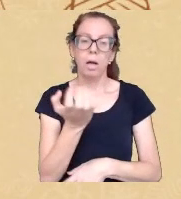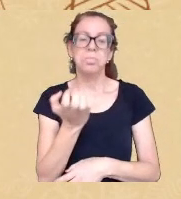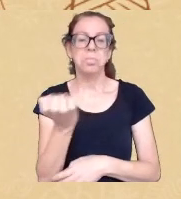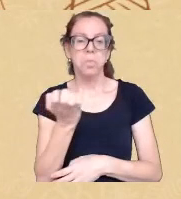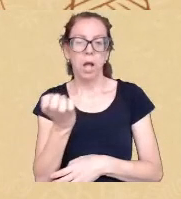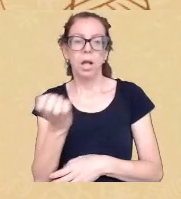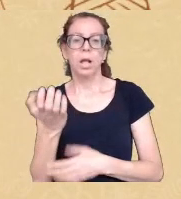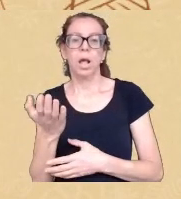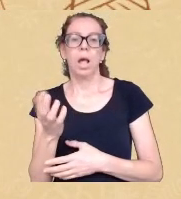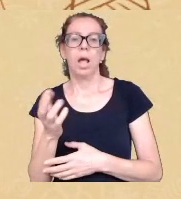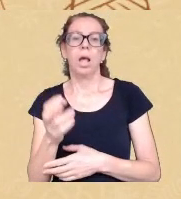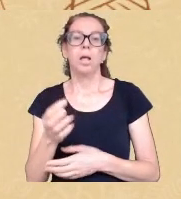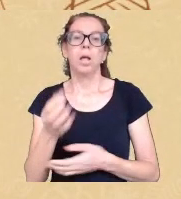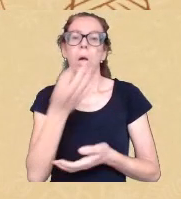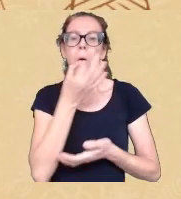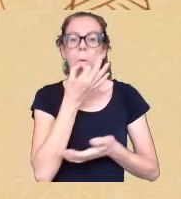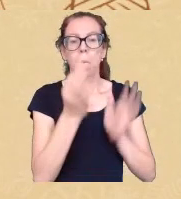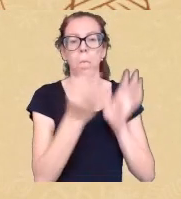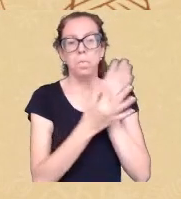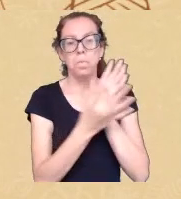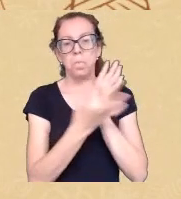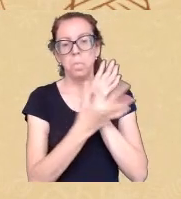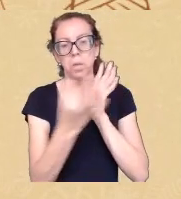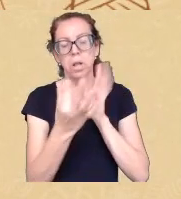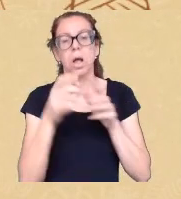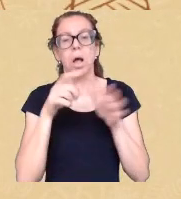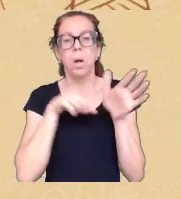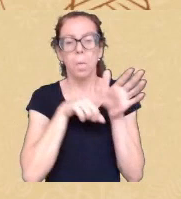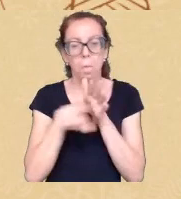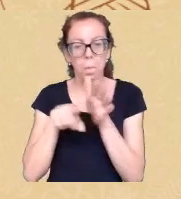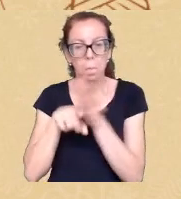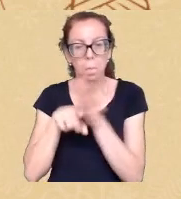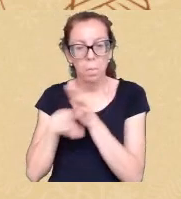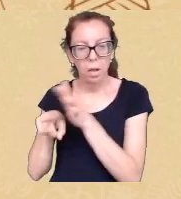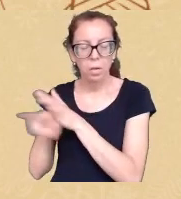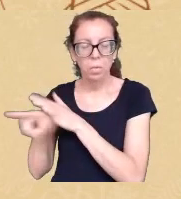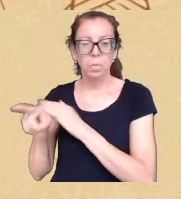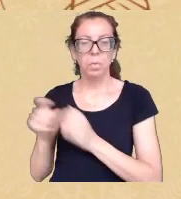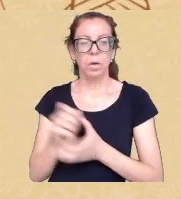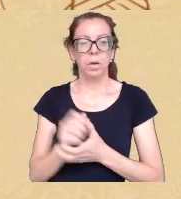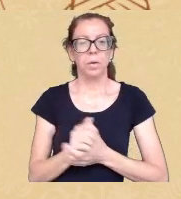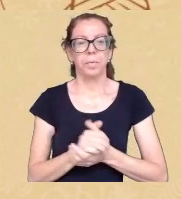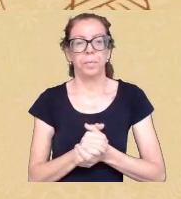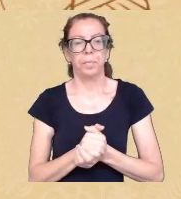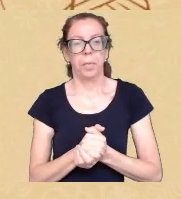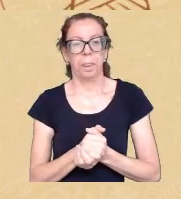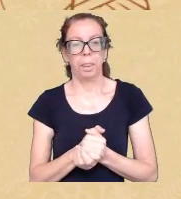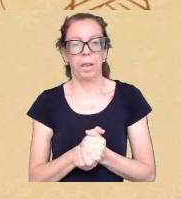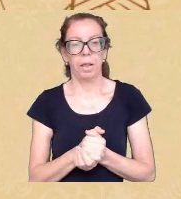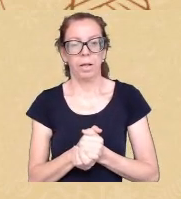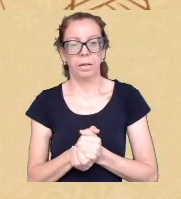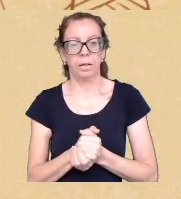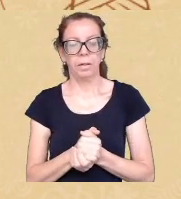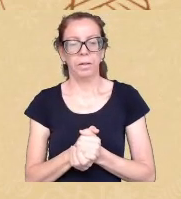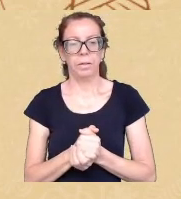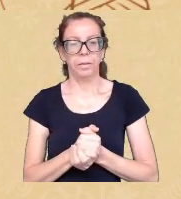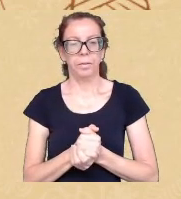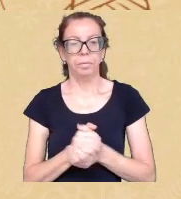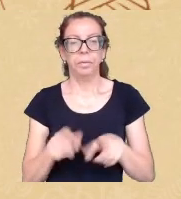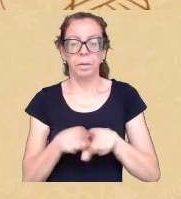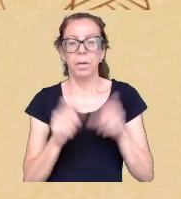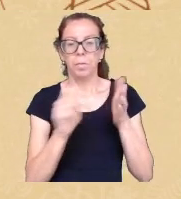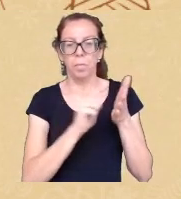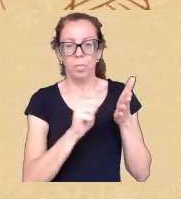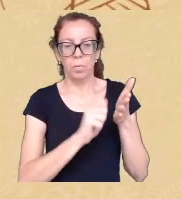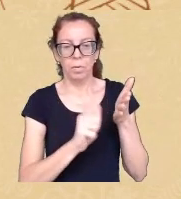do Pierre eu também vou me inscrever as pessoas têm